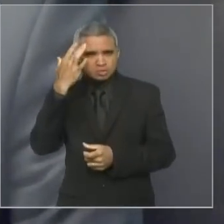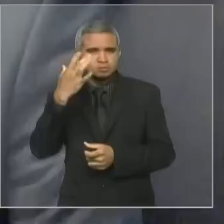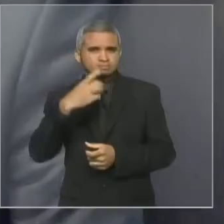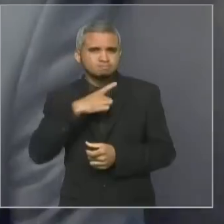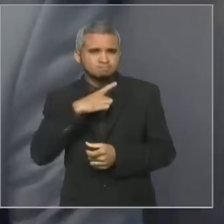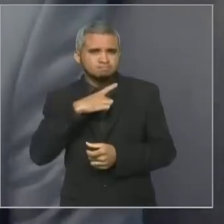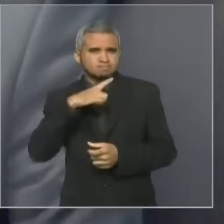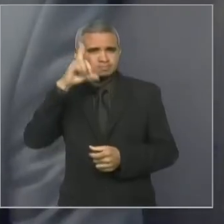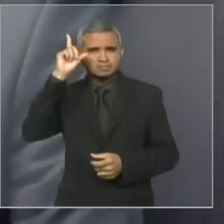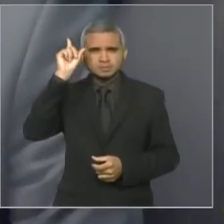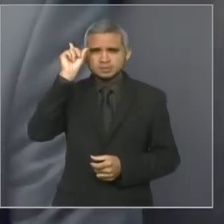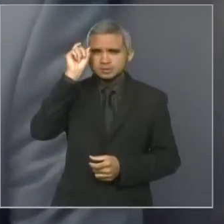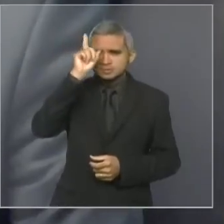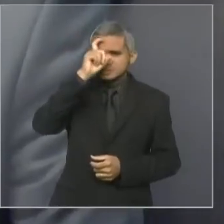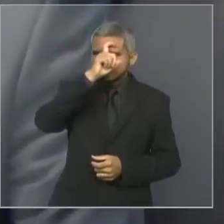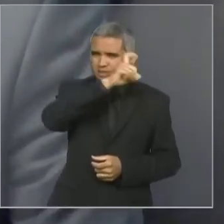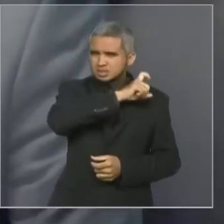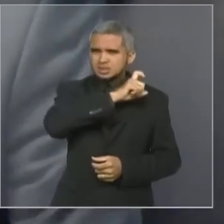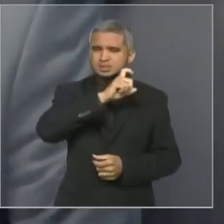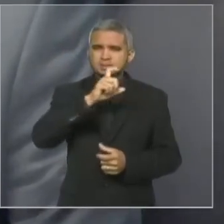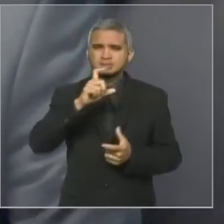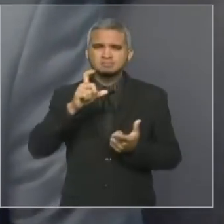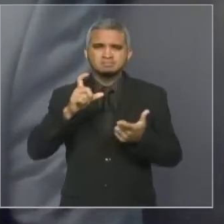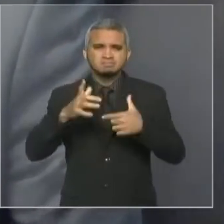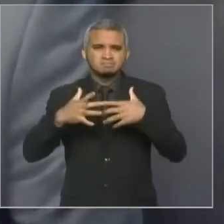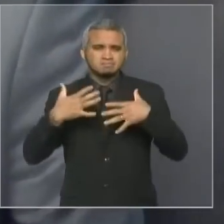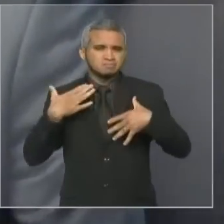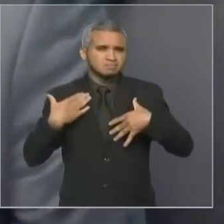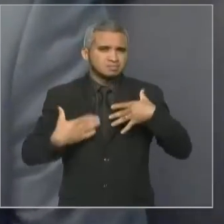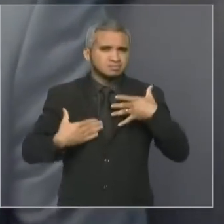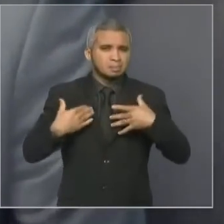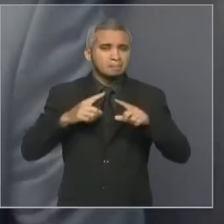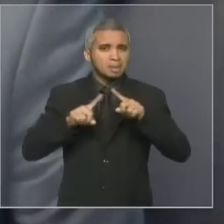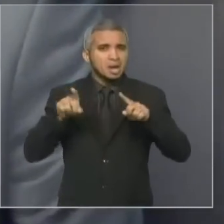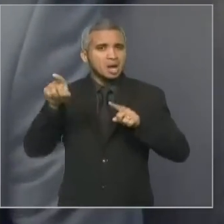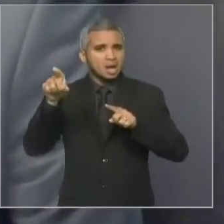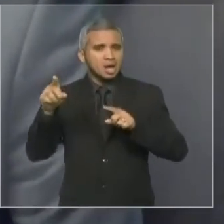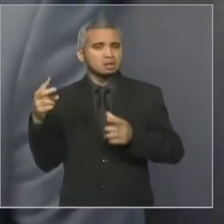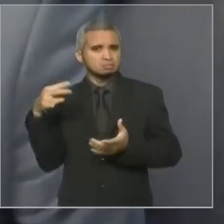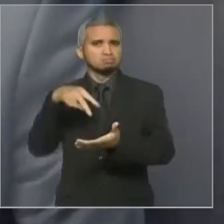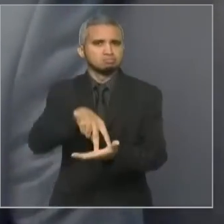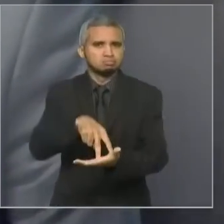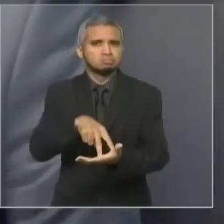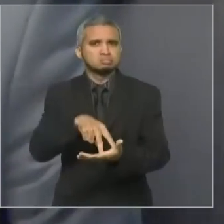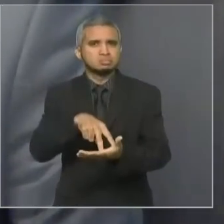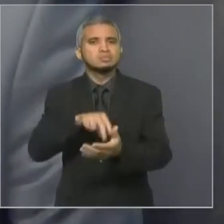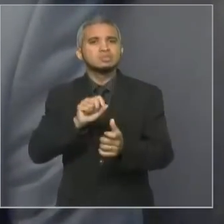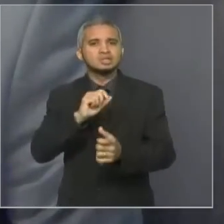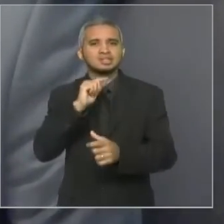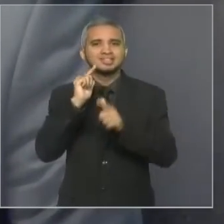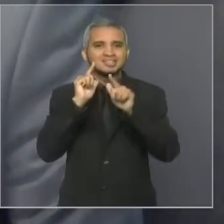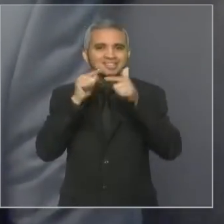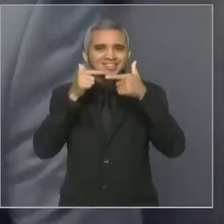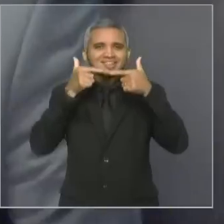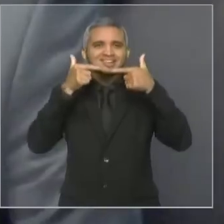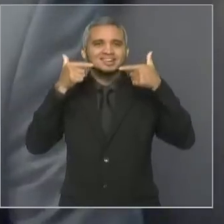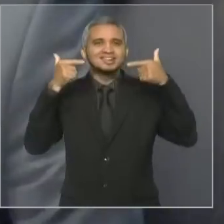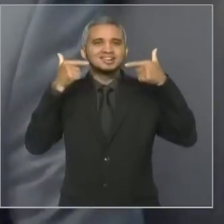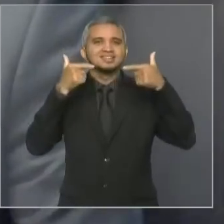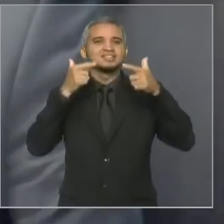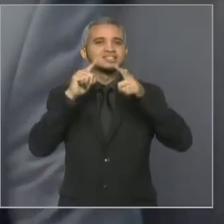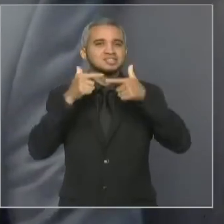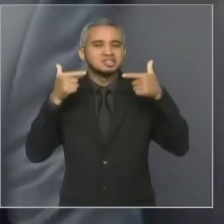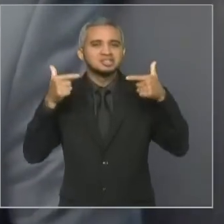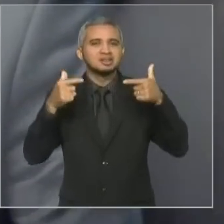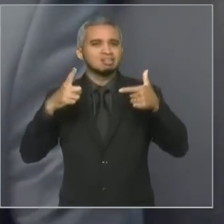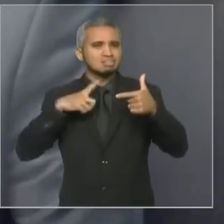sua missão aqui nesta casa e sorrir diante de tanta dificuldade, de tantas adversidades, sorrir,